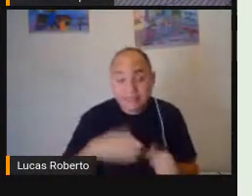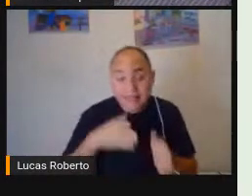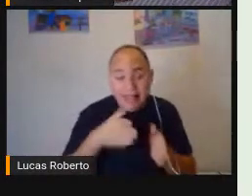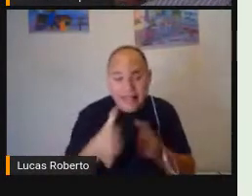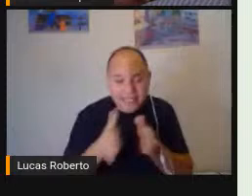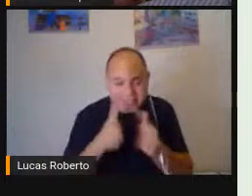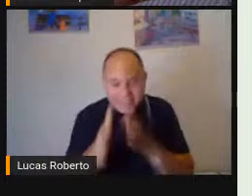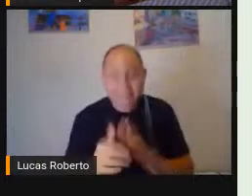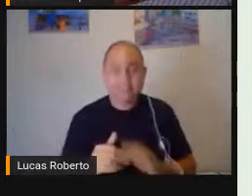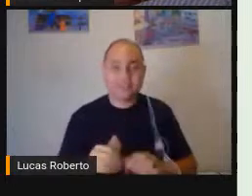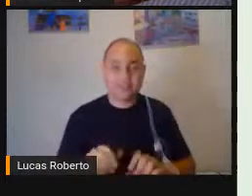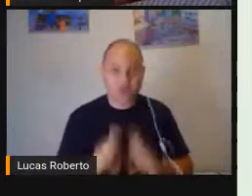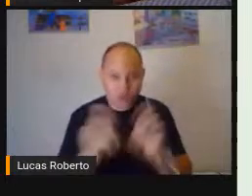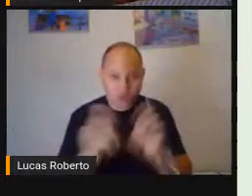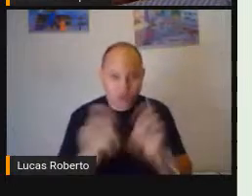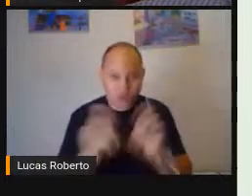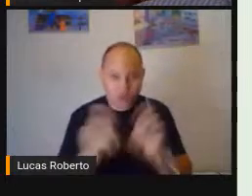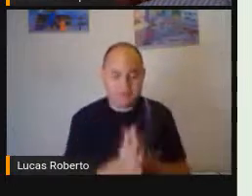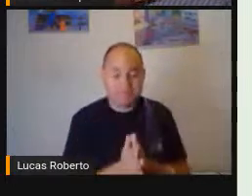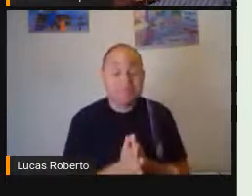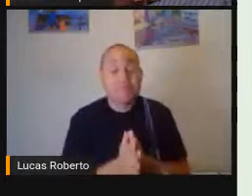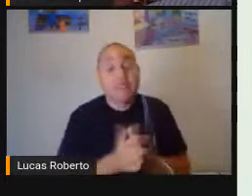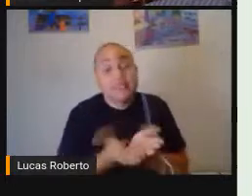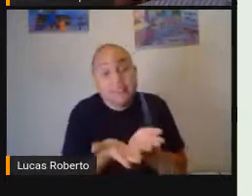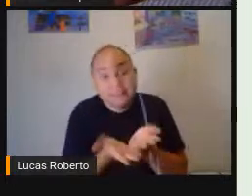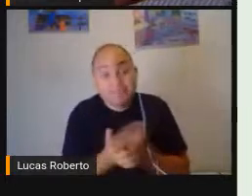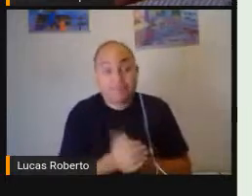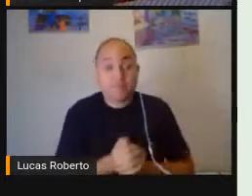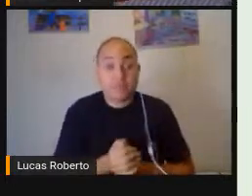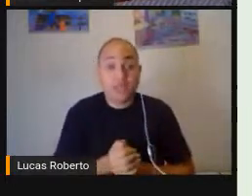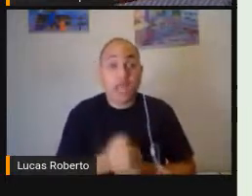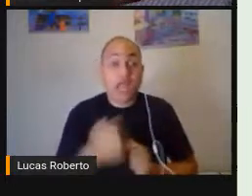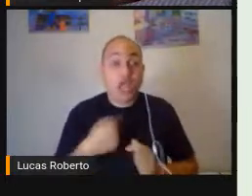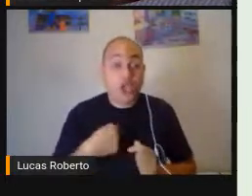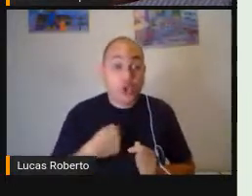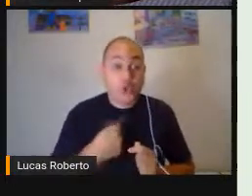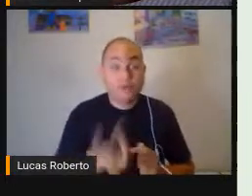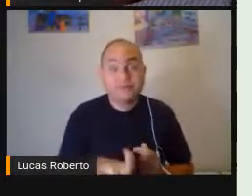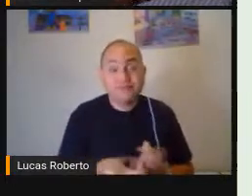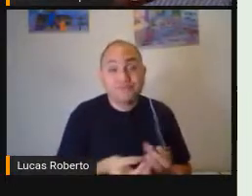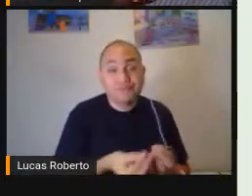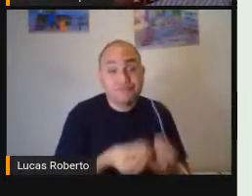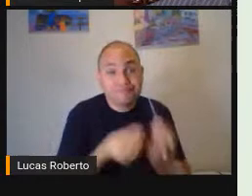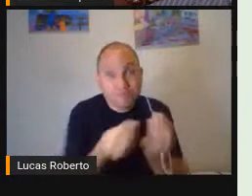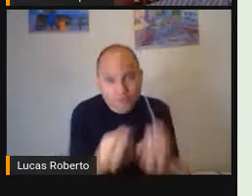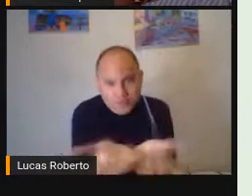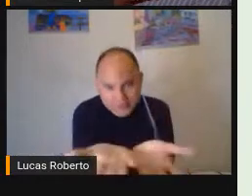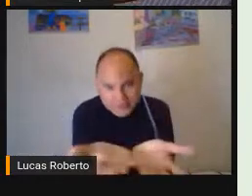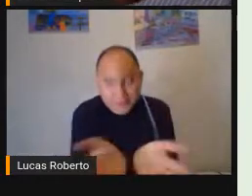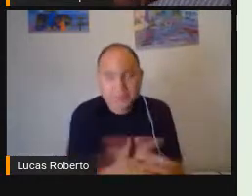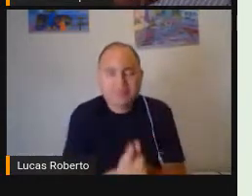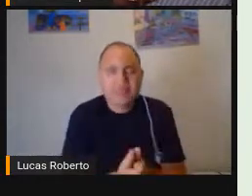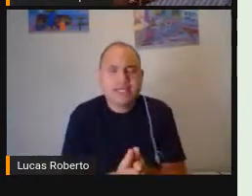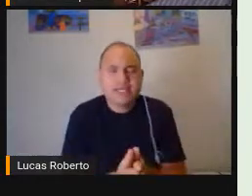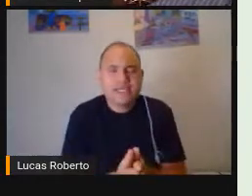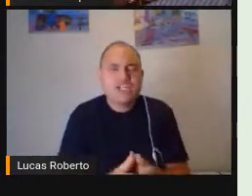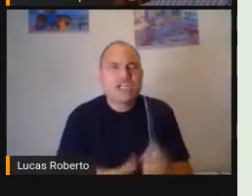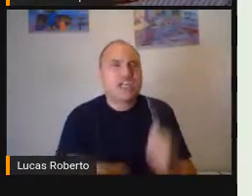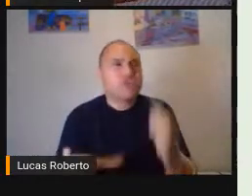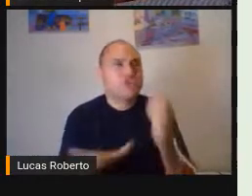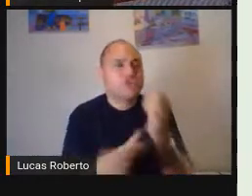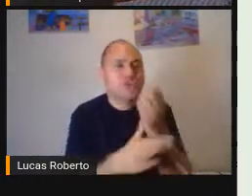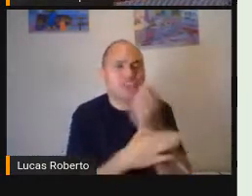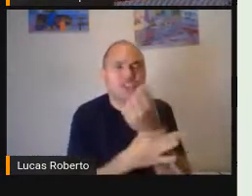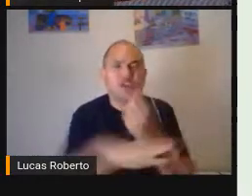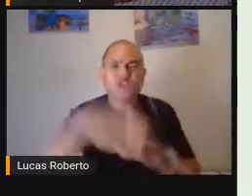Aí Pessoal Eu trago assim A garantia Do direito De aprender O que